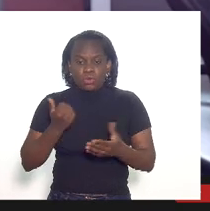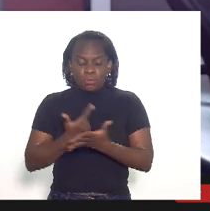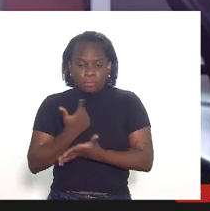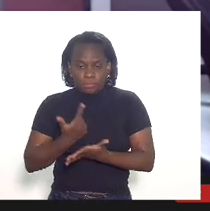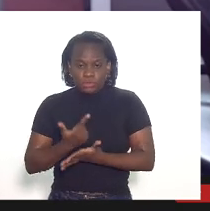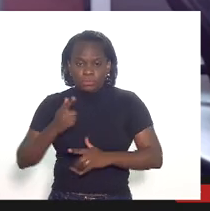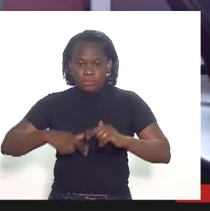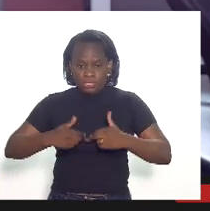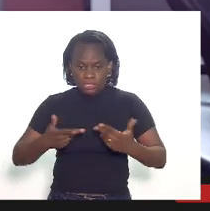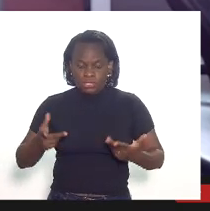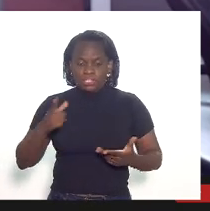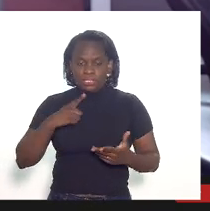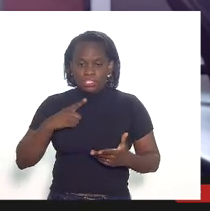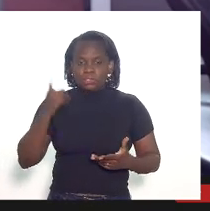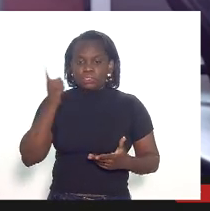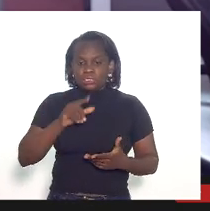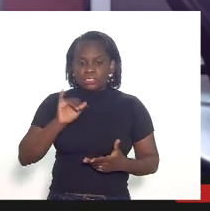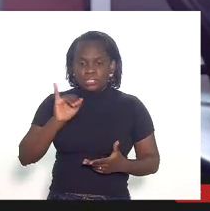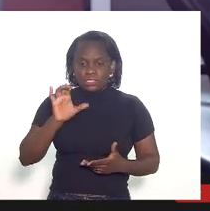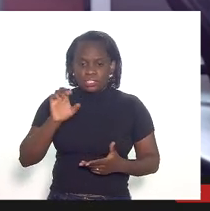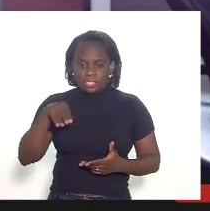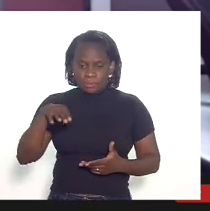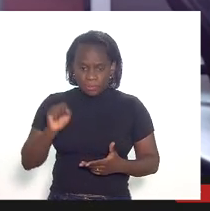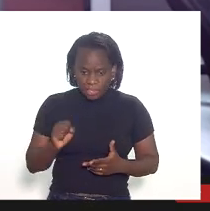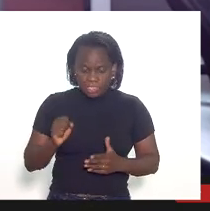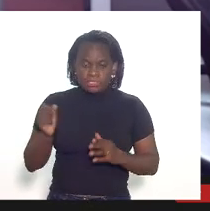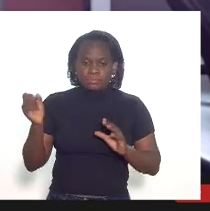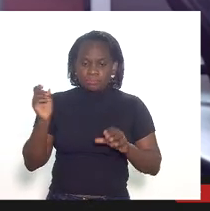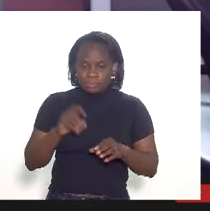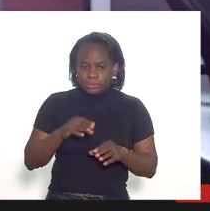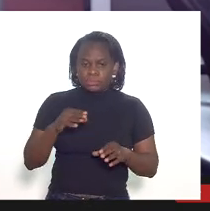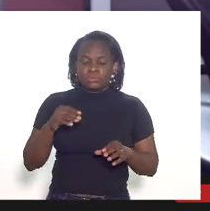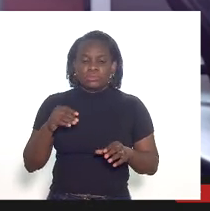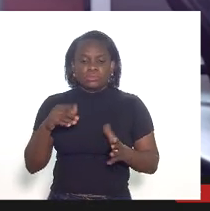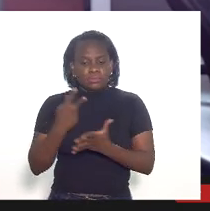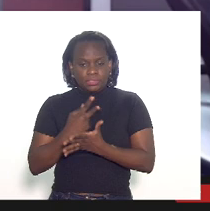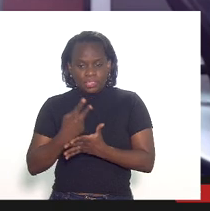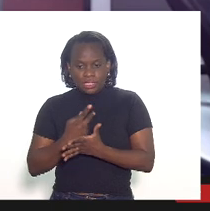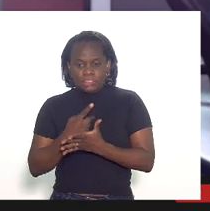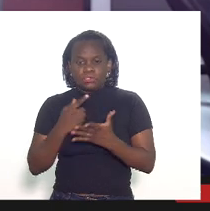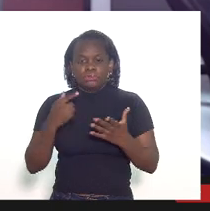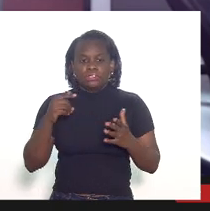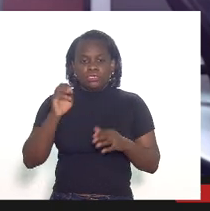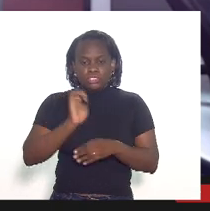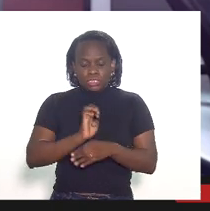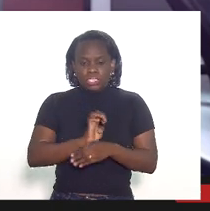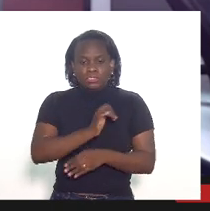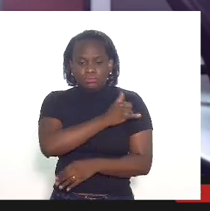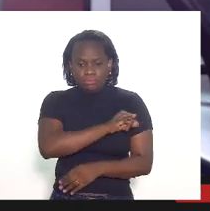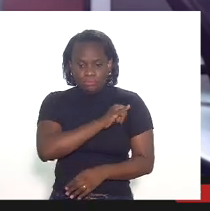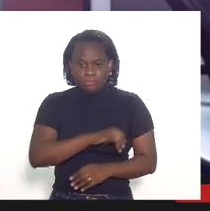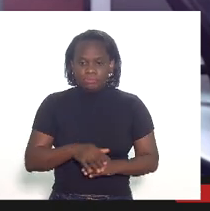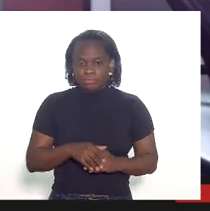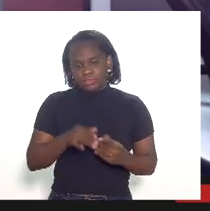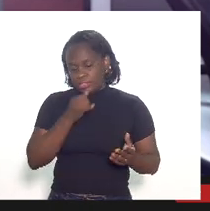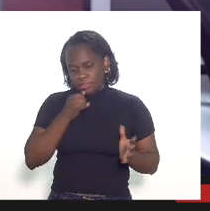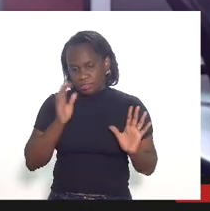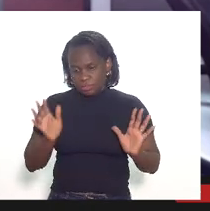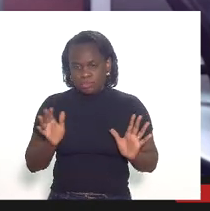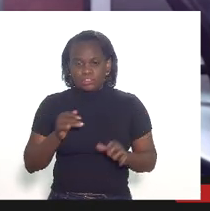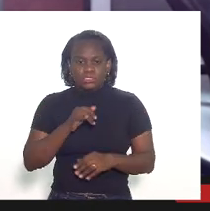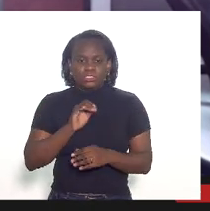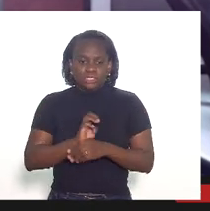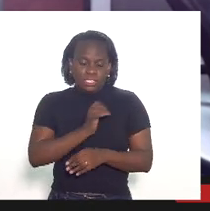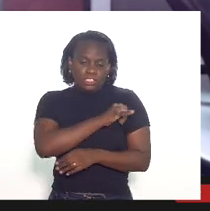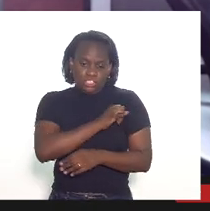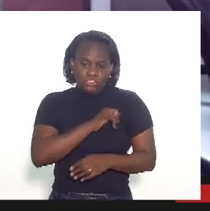que tiveram crédito de CMS incidente creditado indevidamente contra determinado estado da federação no caso o